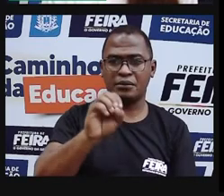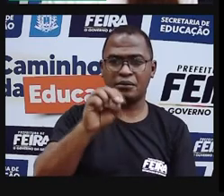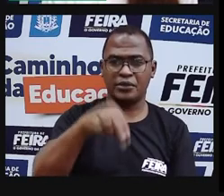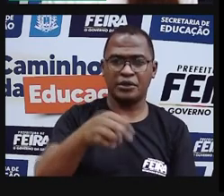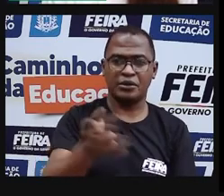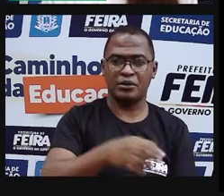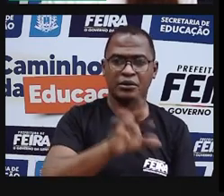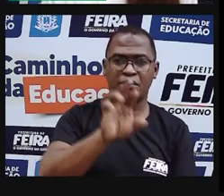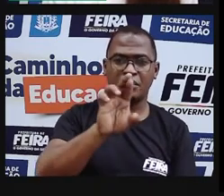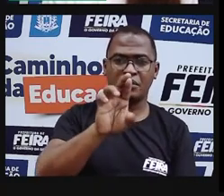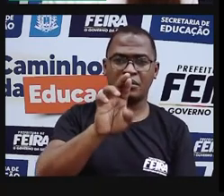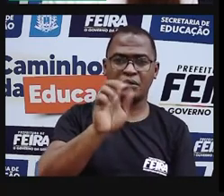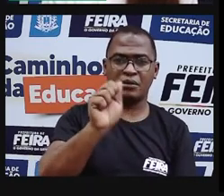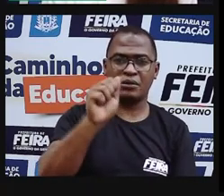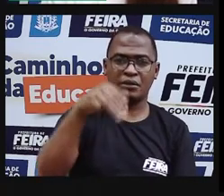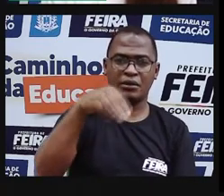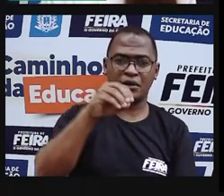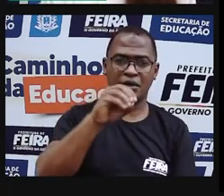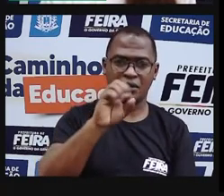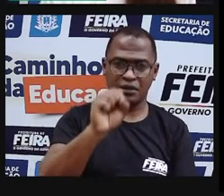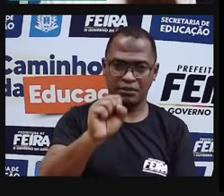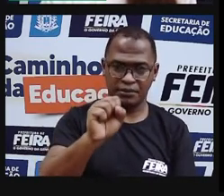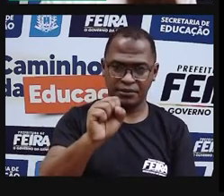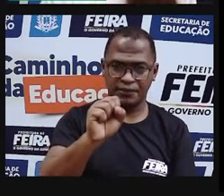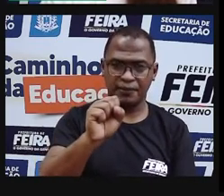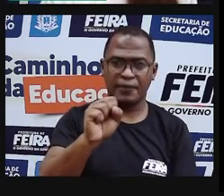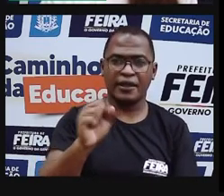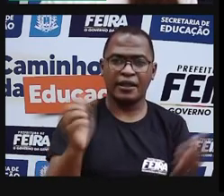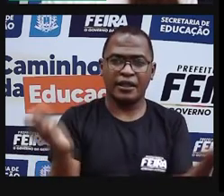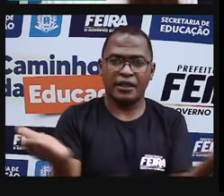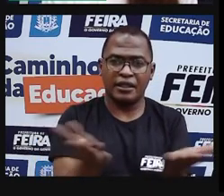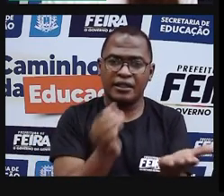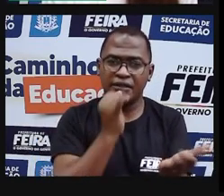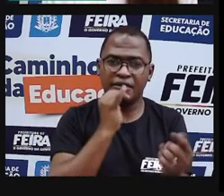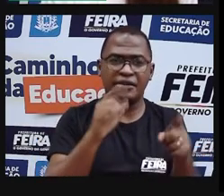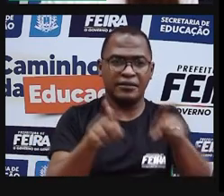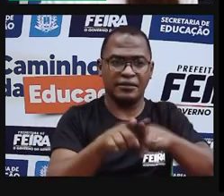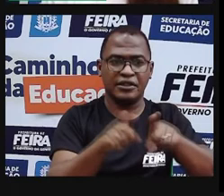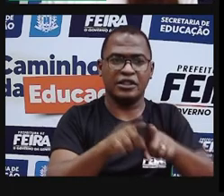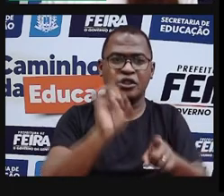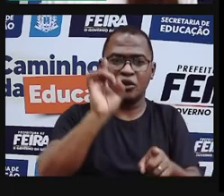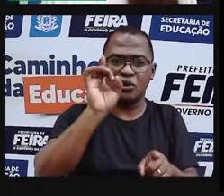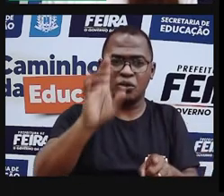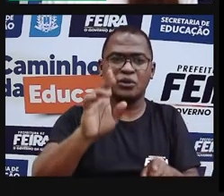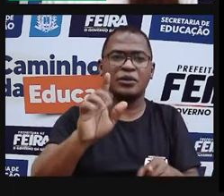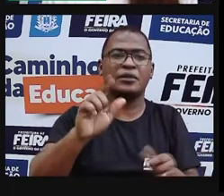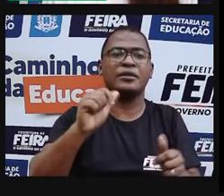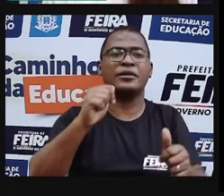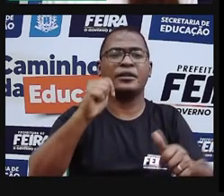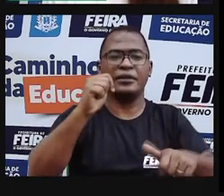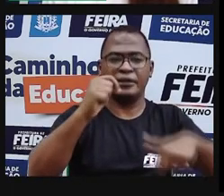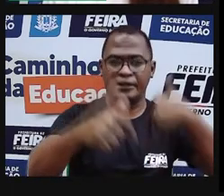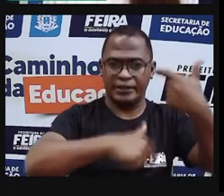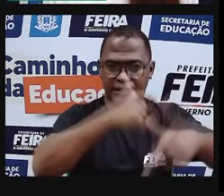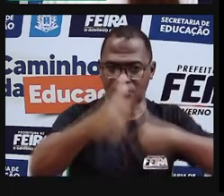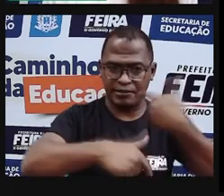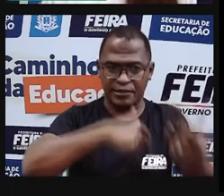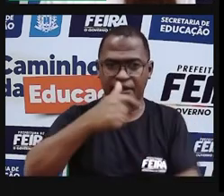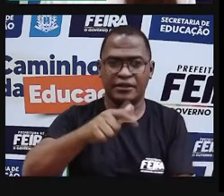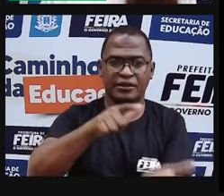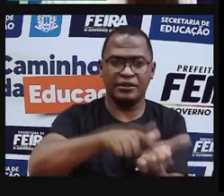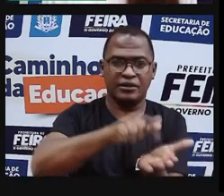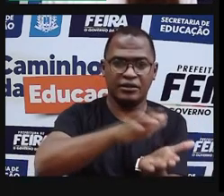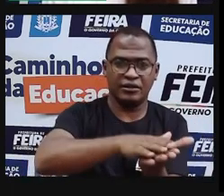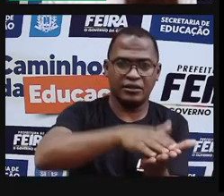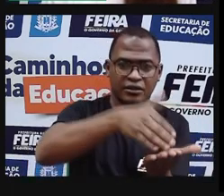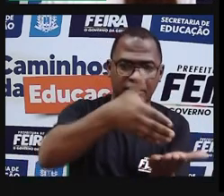de produzir obras inspiradas na xilogravura nordestina, Perron valoriza a cultura local ao